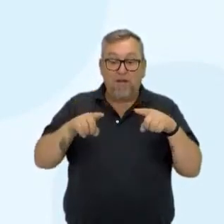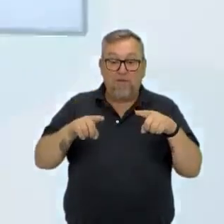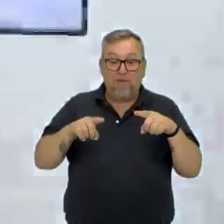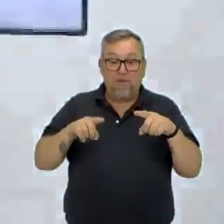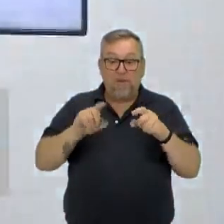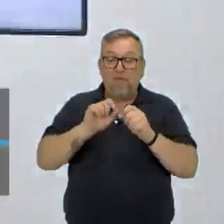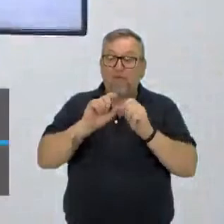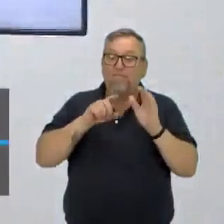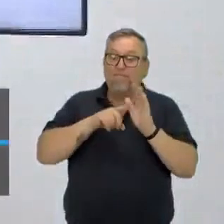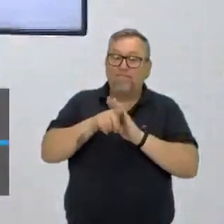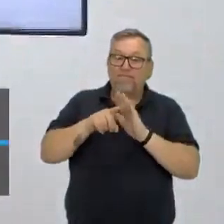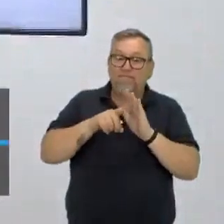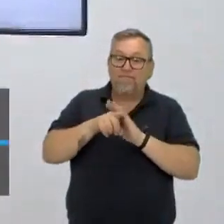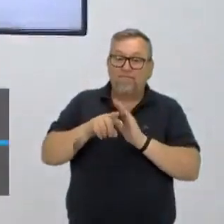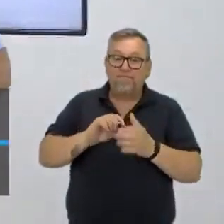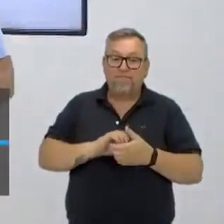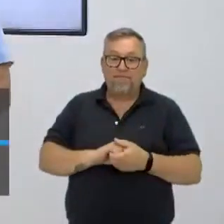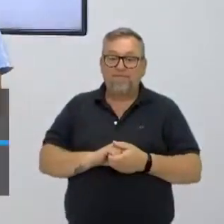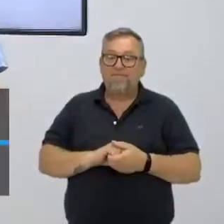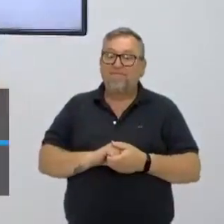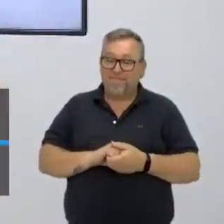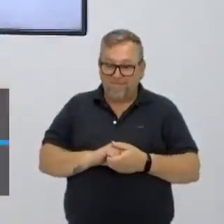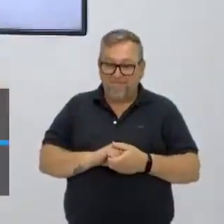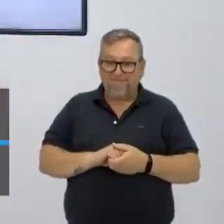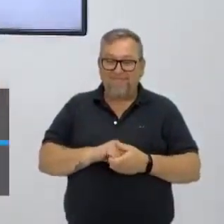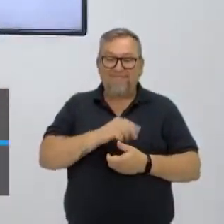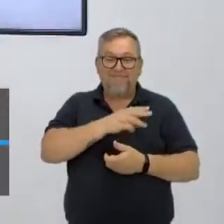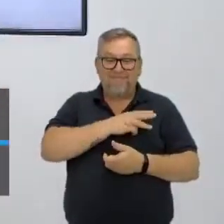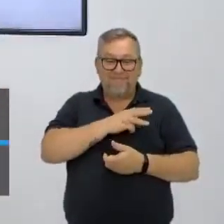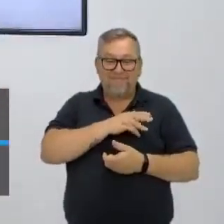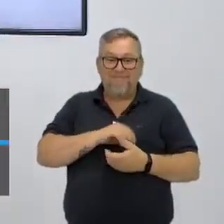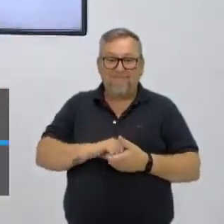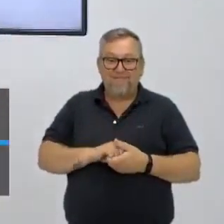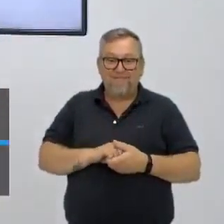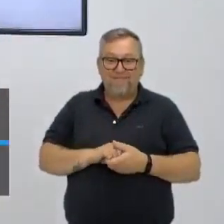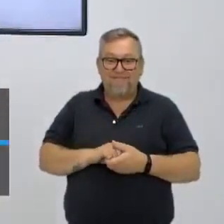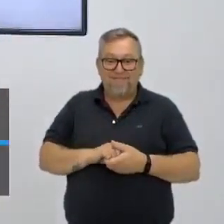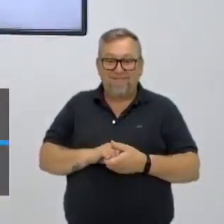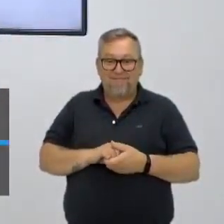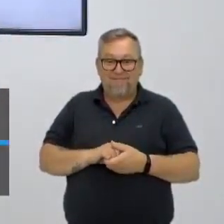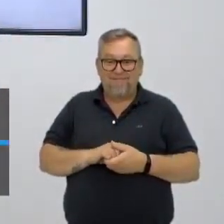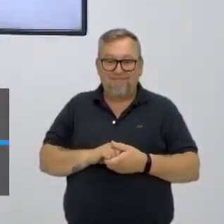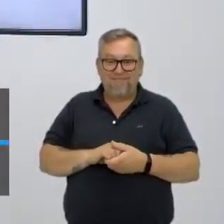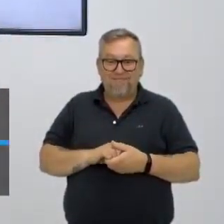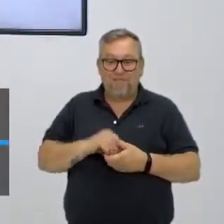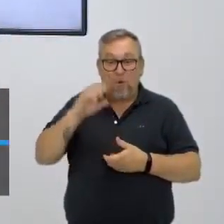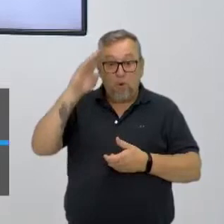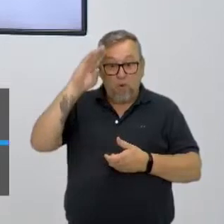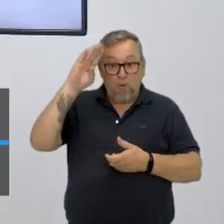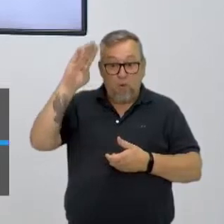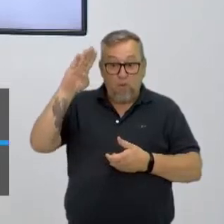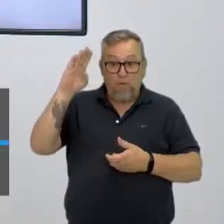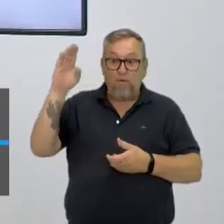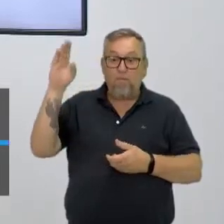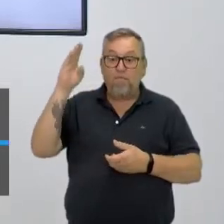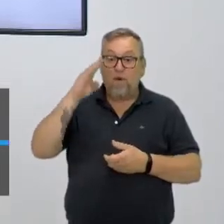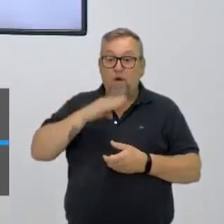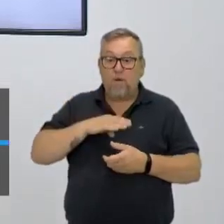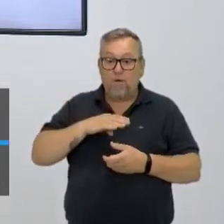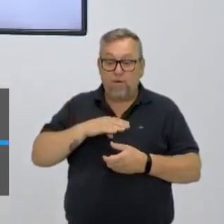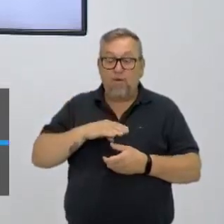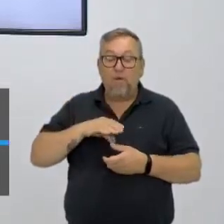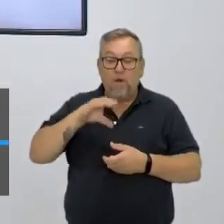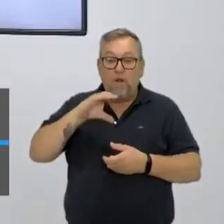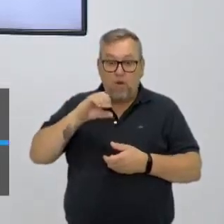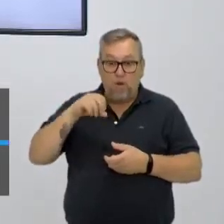Queria fazer mais uma pergunta aí para o Sidney. Sidney, O principal vilão aí seria o gás